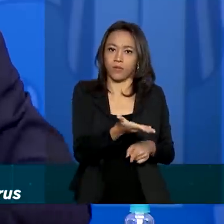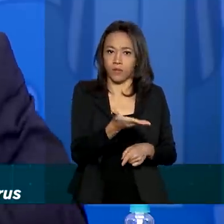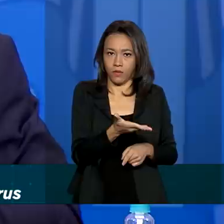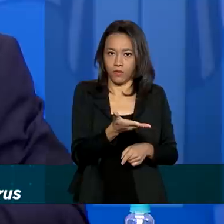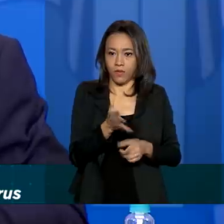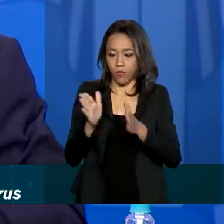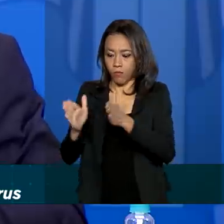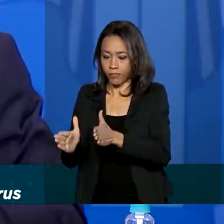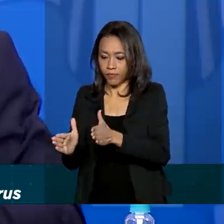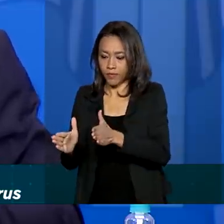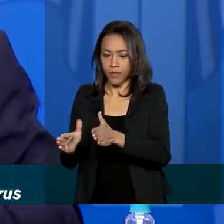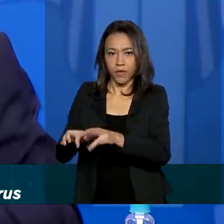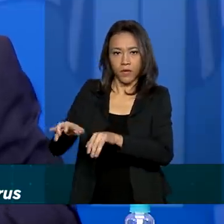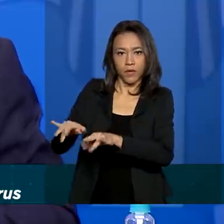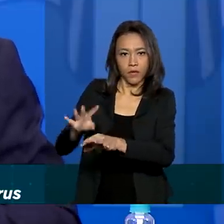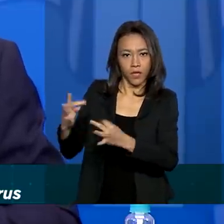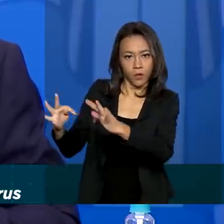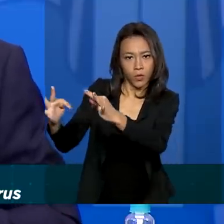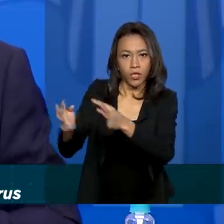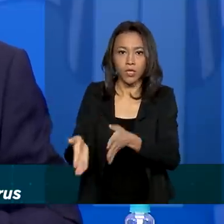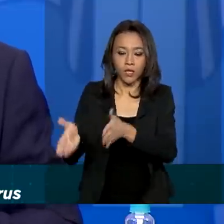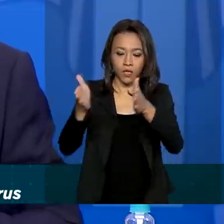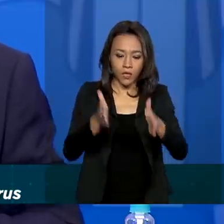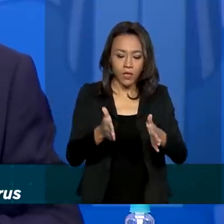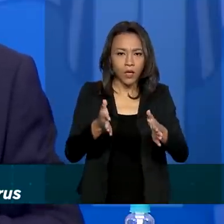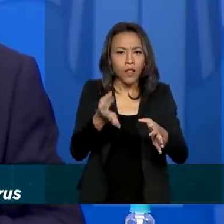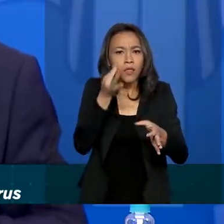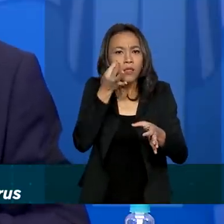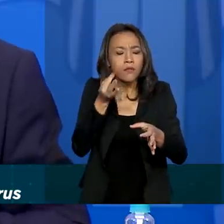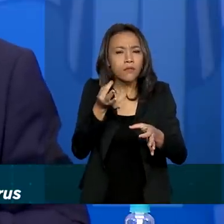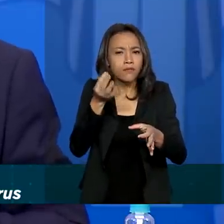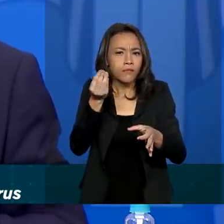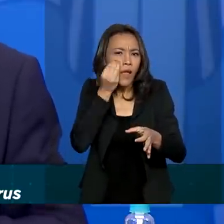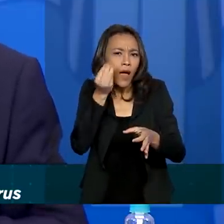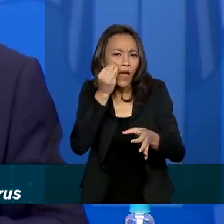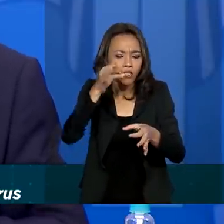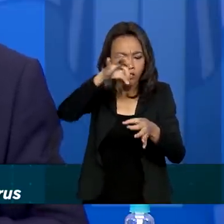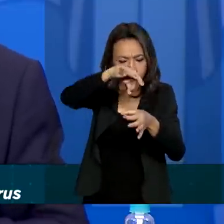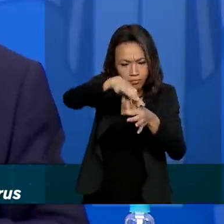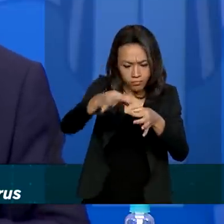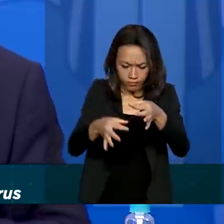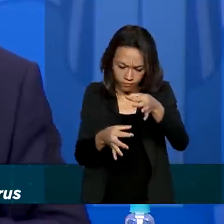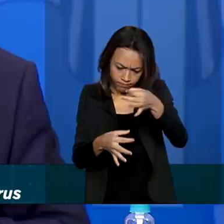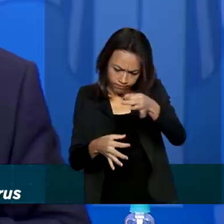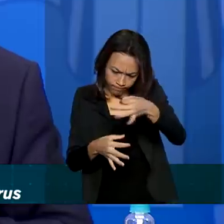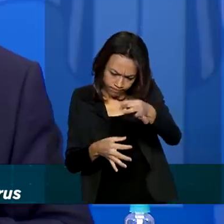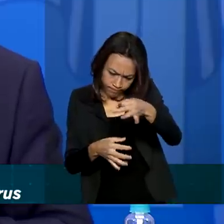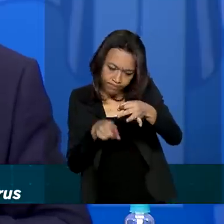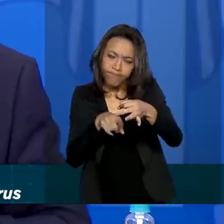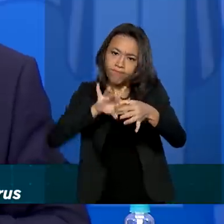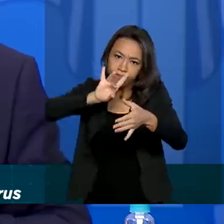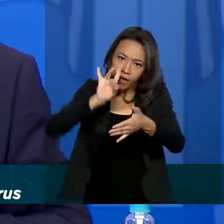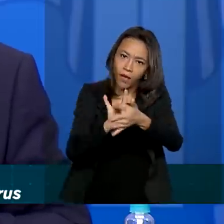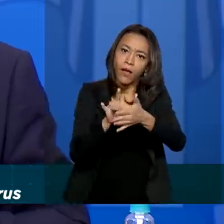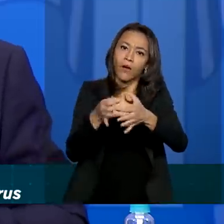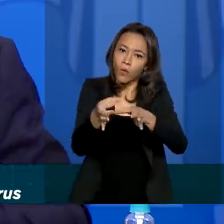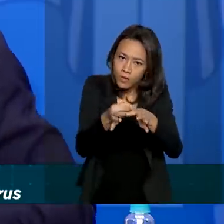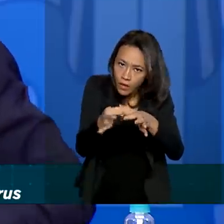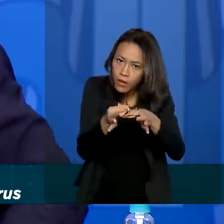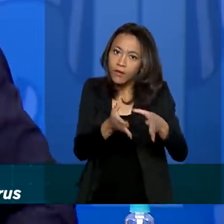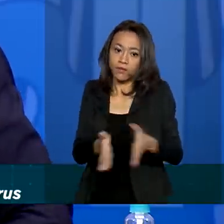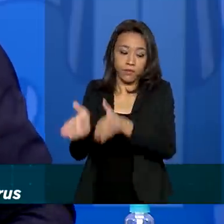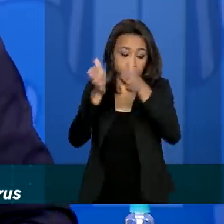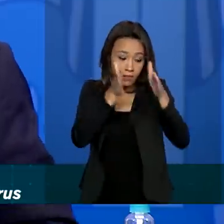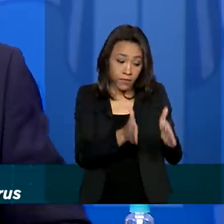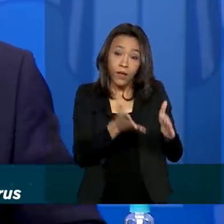aqui, então, já foi aprovado, pela Comissão de Ética, o protocolo para esses testes,